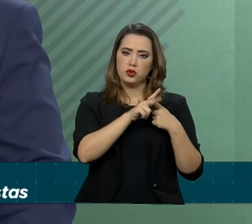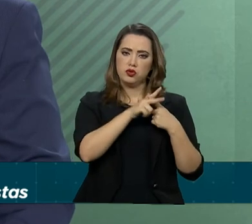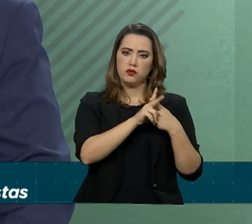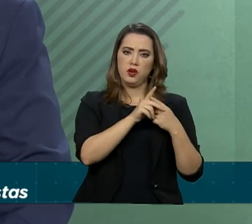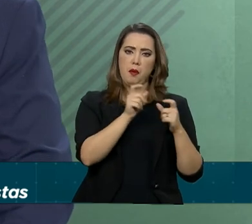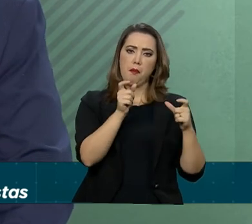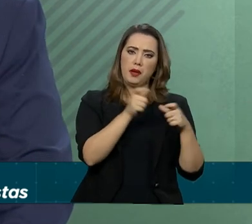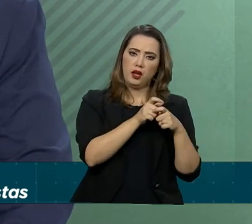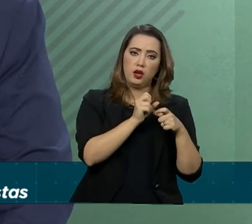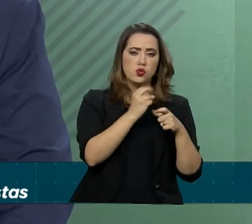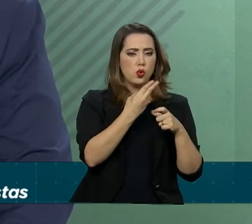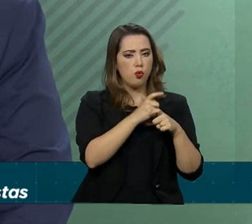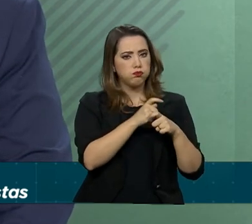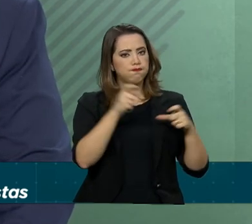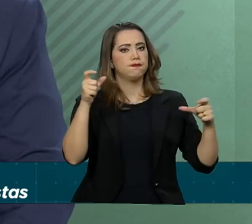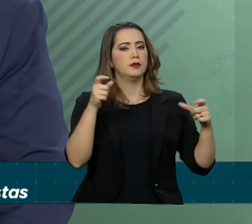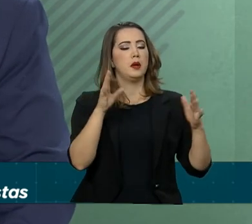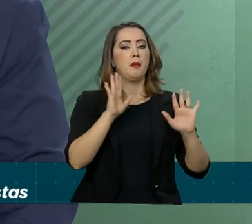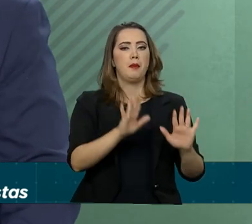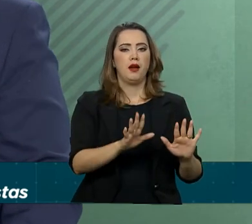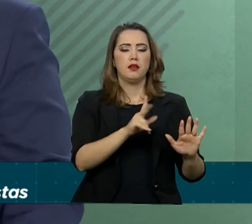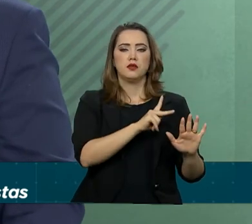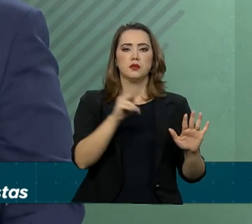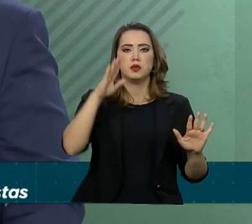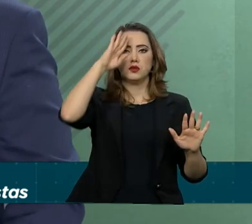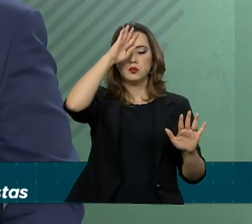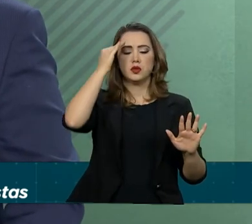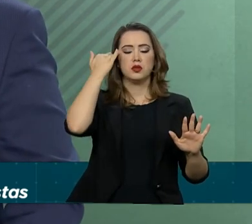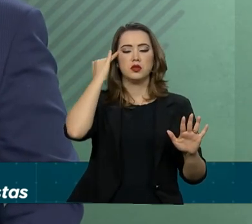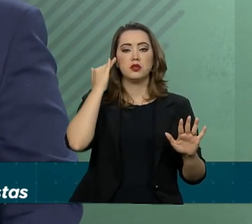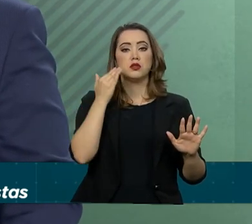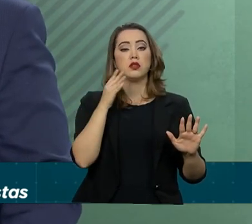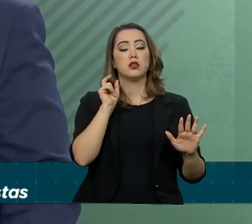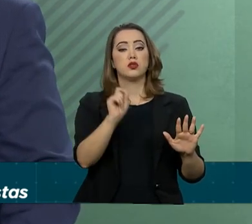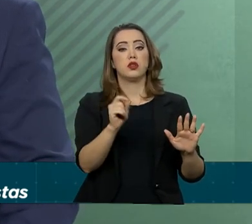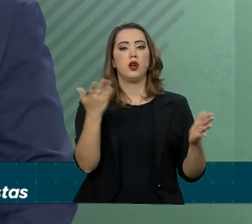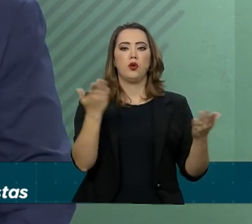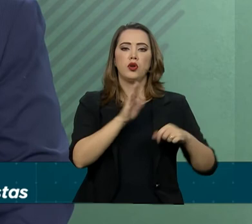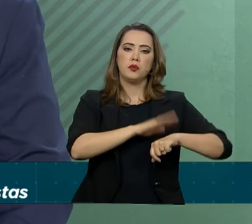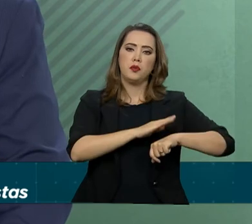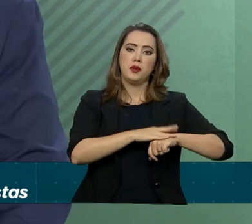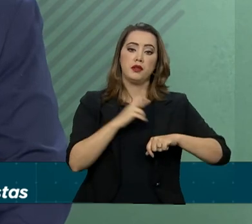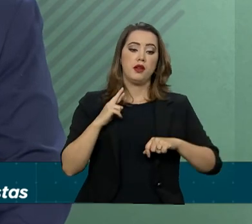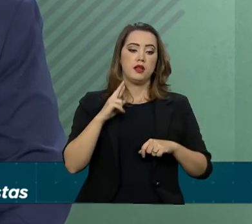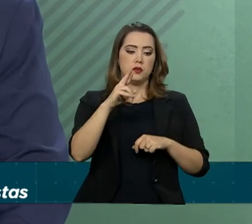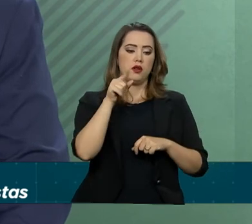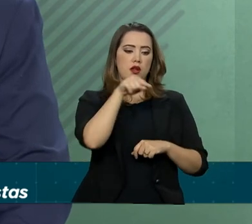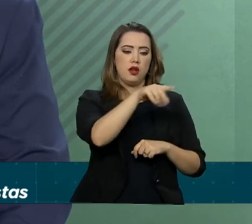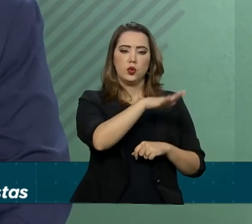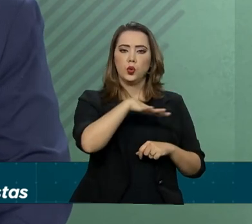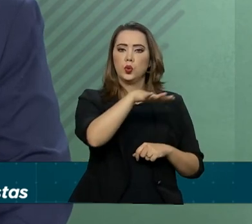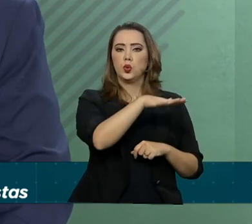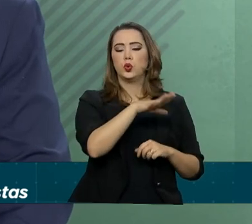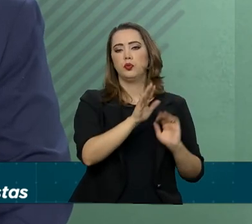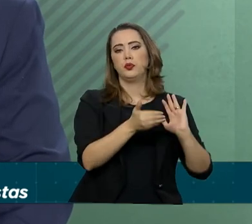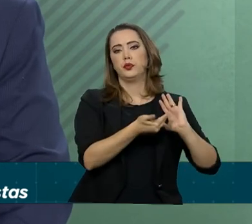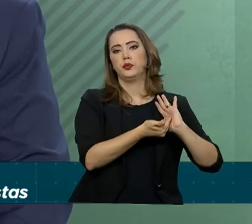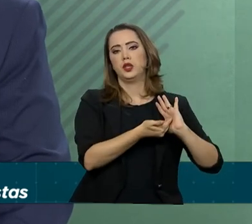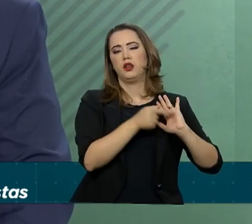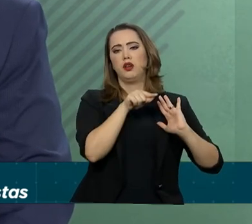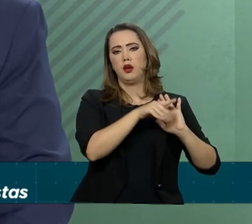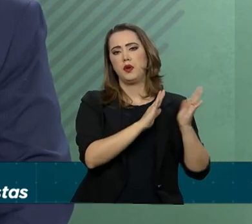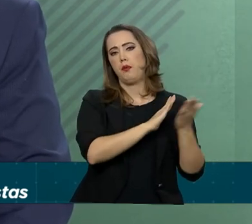grandes modificações. Mas o presidente, eu reforço, entende que neste momento é de responsabilidade dos senhores deputados a aprovação da